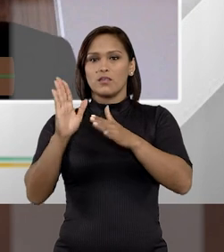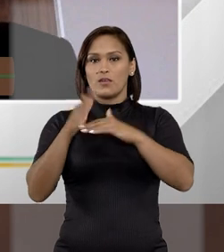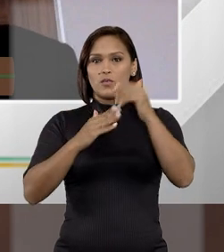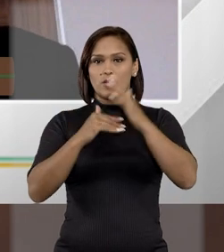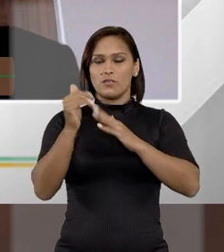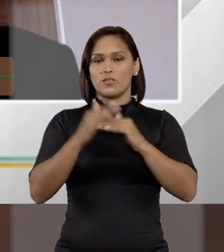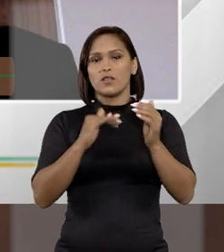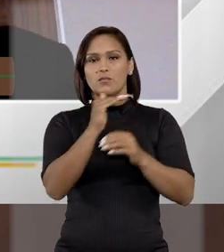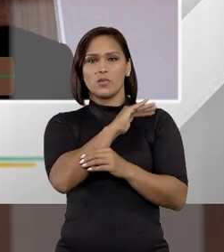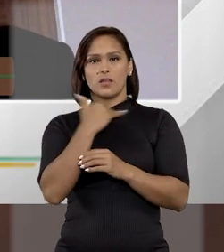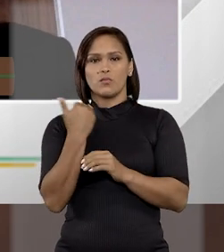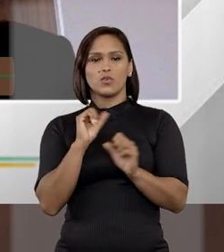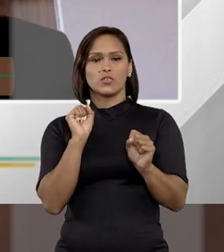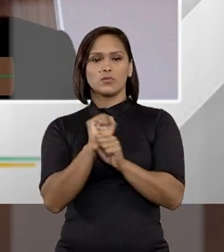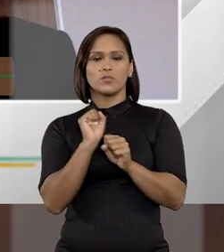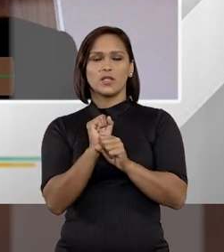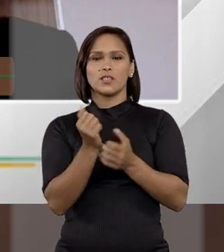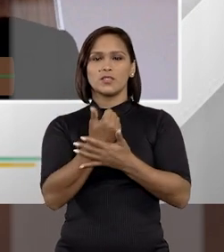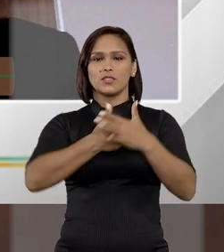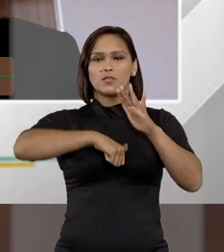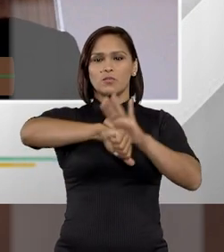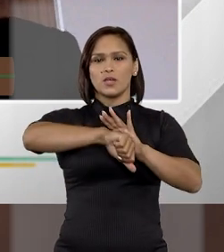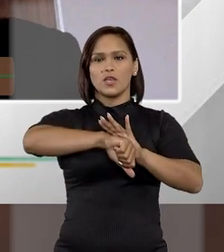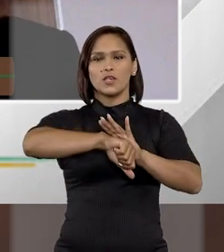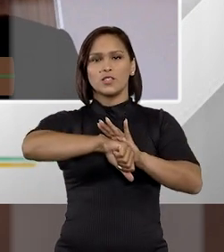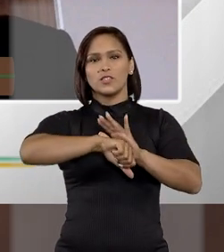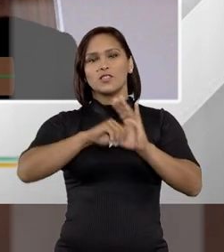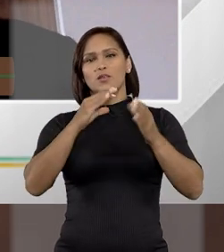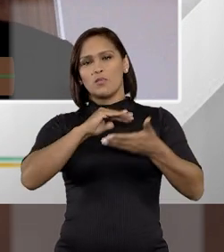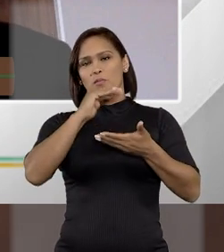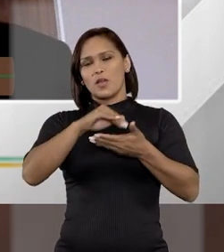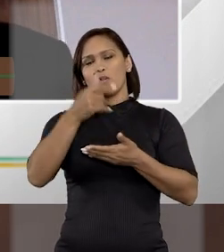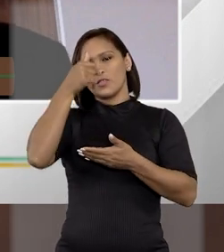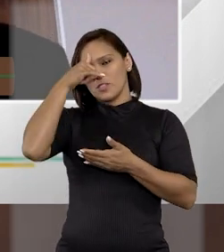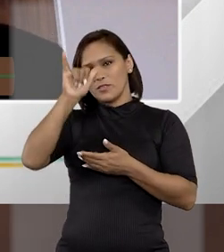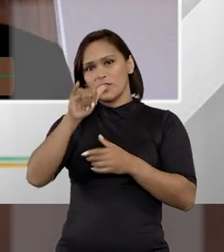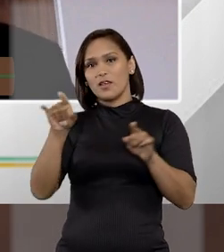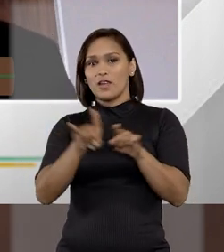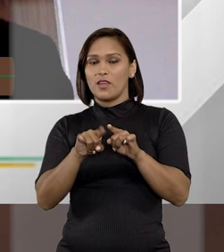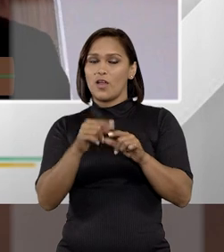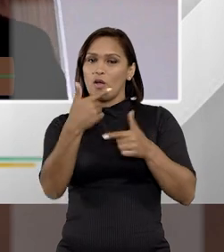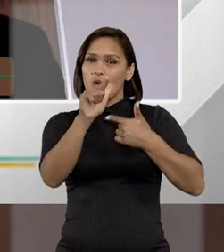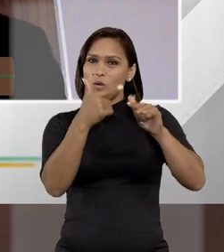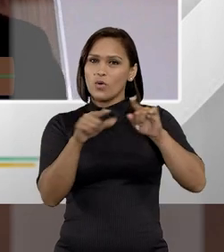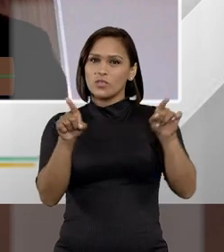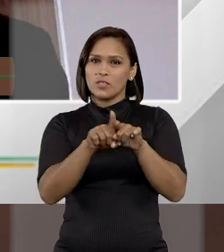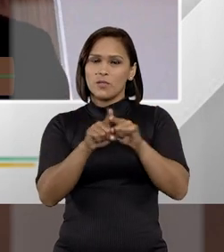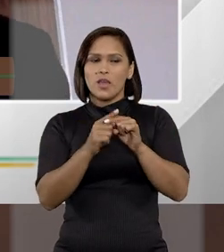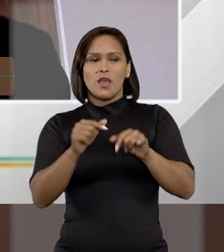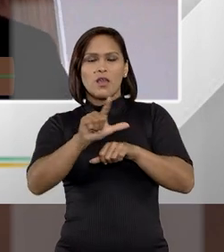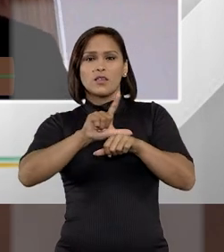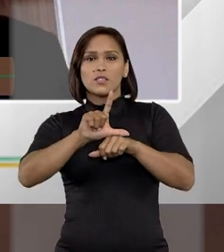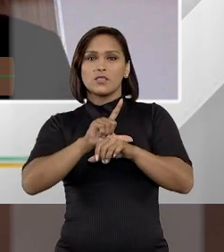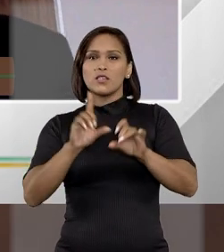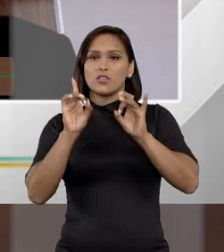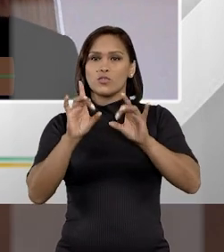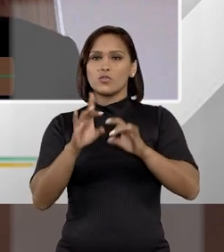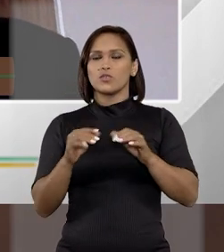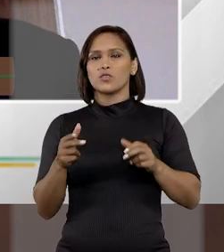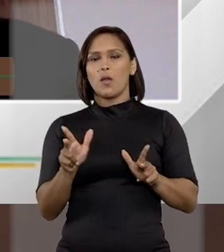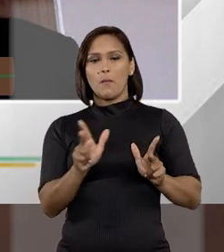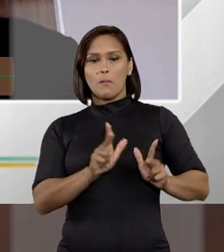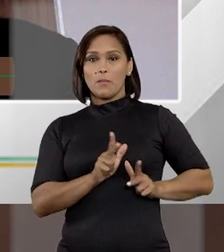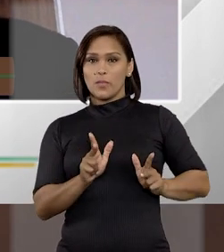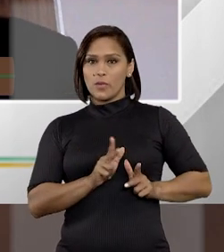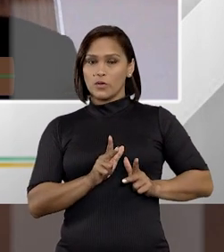qualificada pela morte deixa de ser hediondo com a chegada do pacote anti-crime. Além de outros aspectos, ele considera agora o legislador apenas o